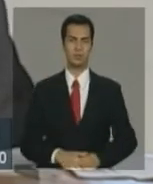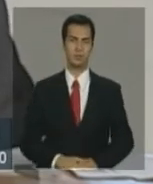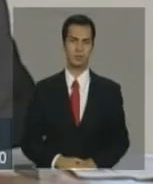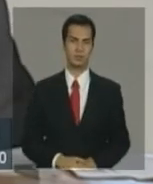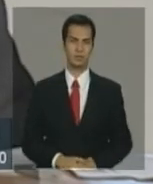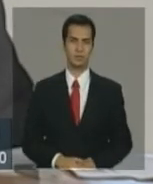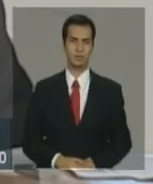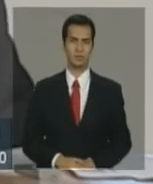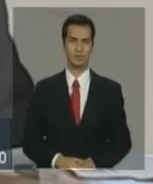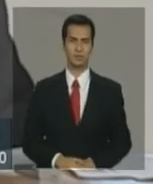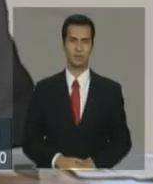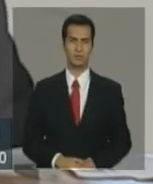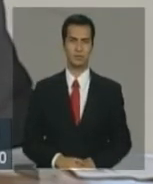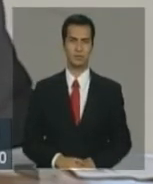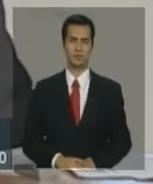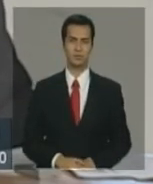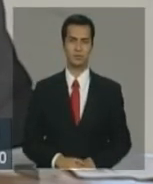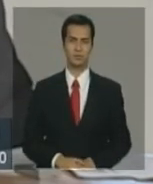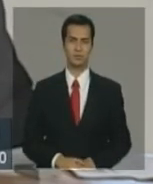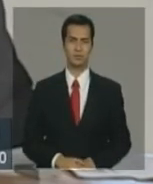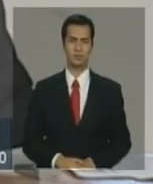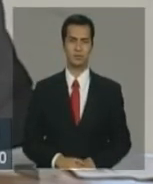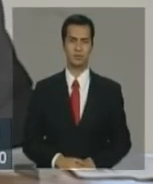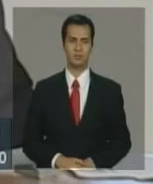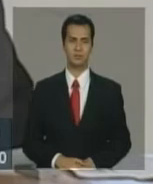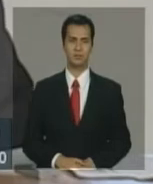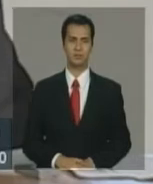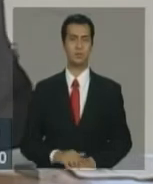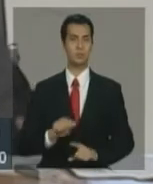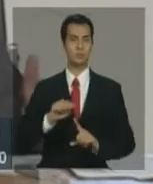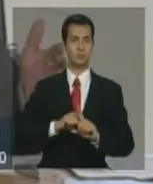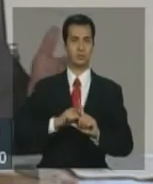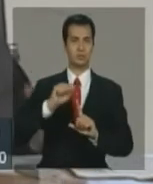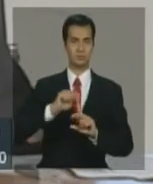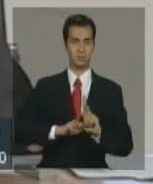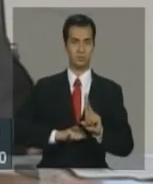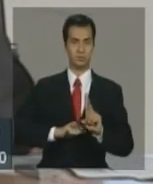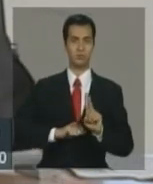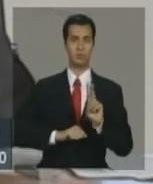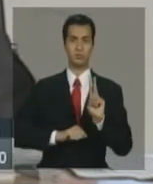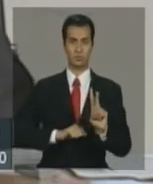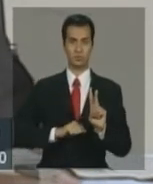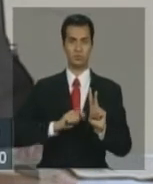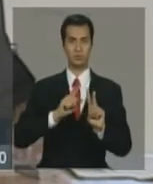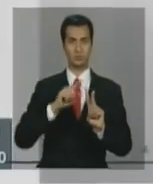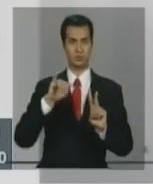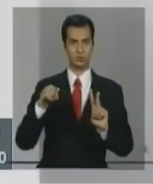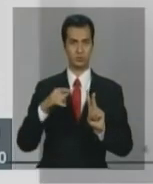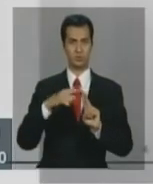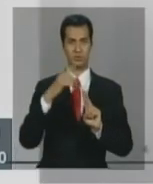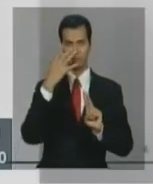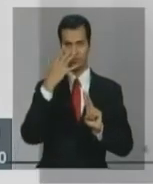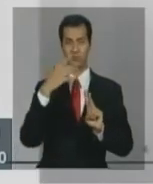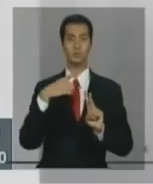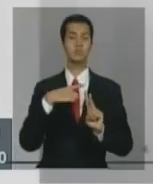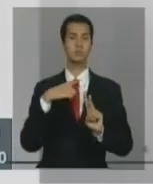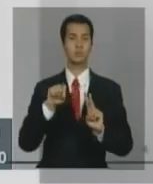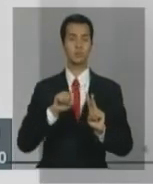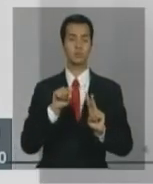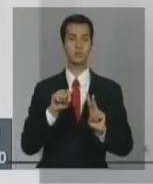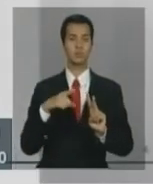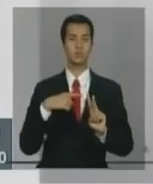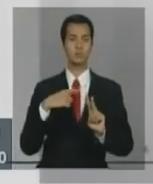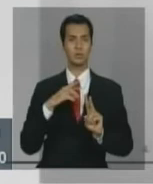dois primeiros meses do ano, teve um resultado negativo de R$ bilhões em